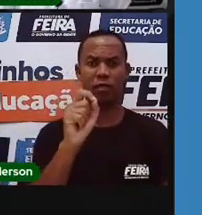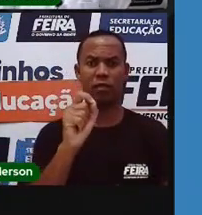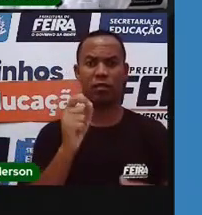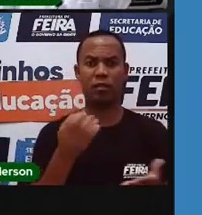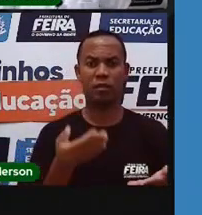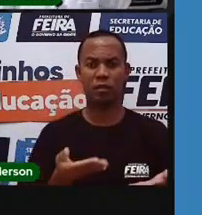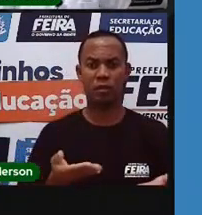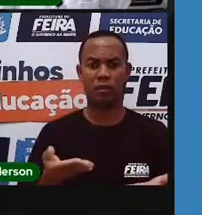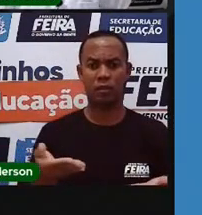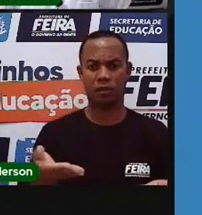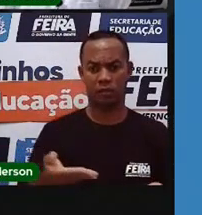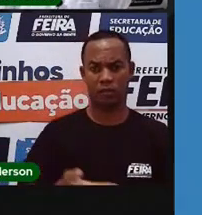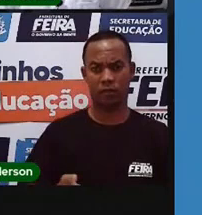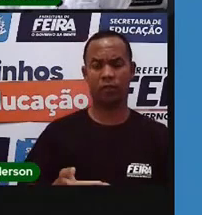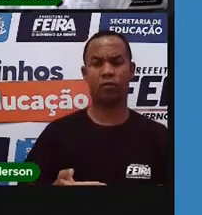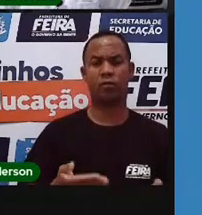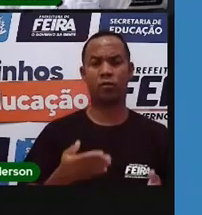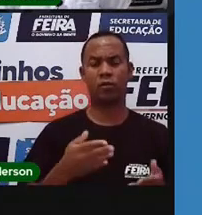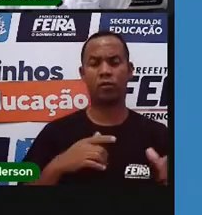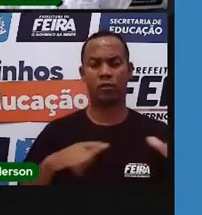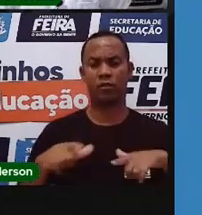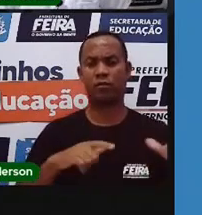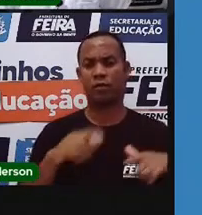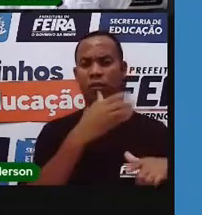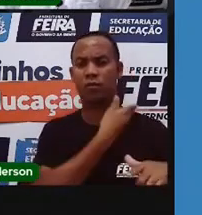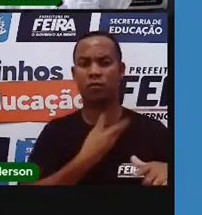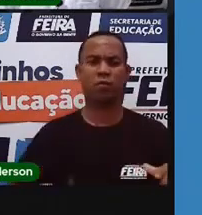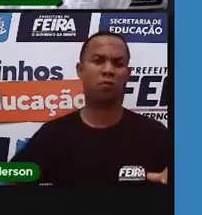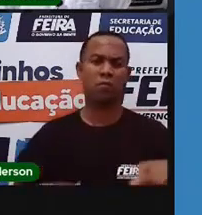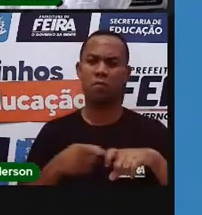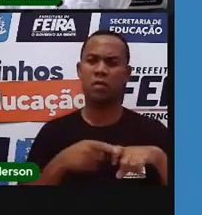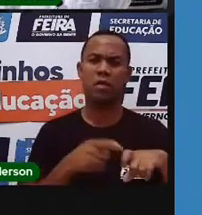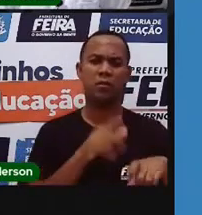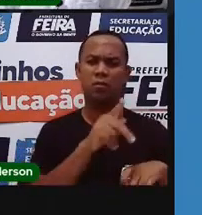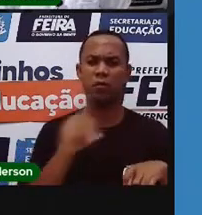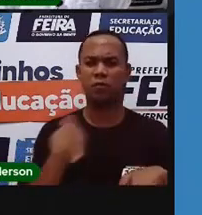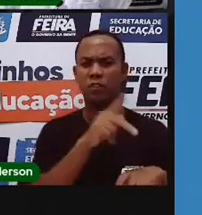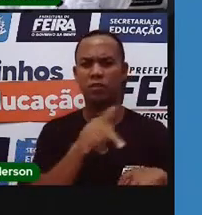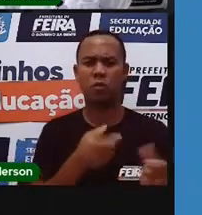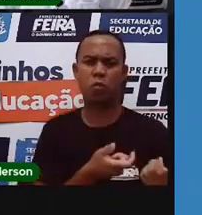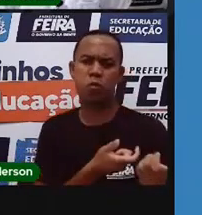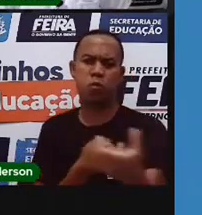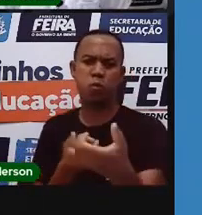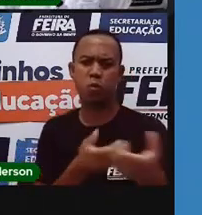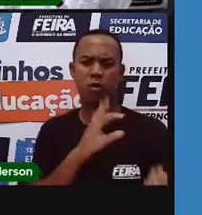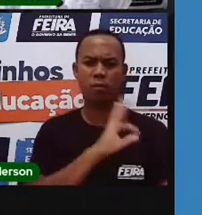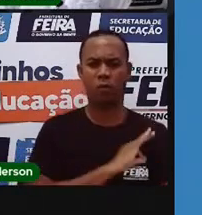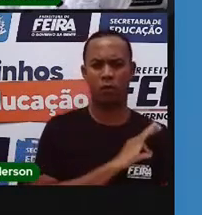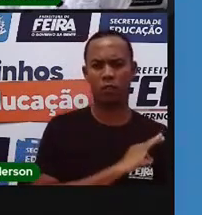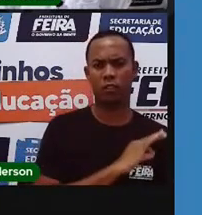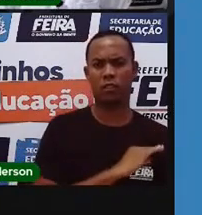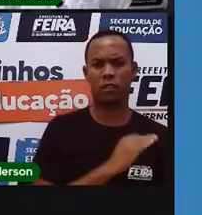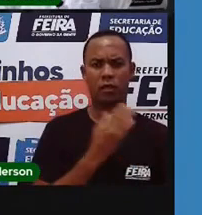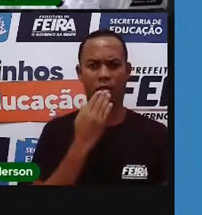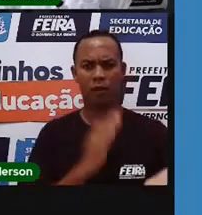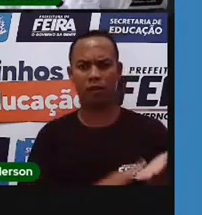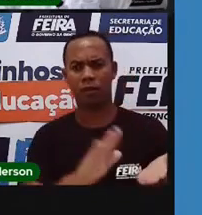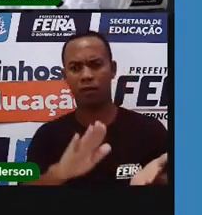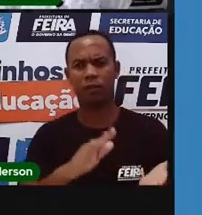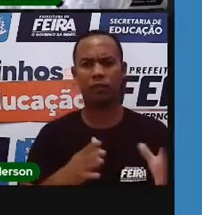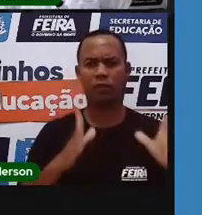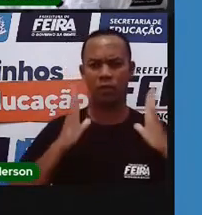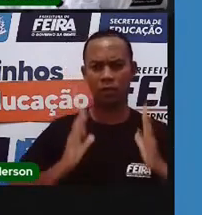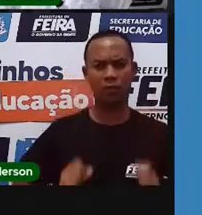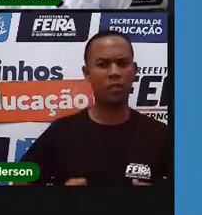públicos. Médicos, professores, enfermeiros, bombeiros, policiais, carteiros, garis